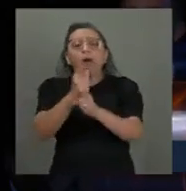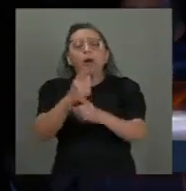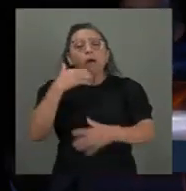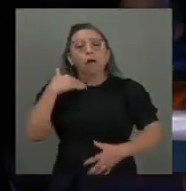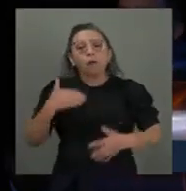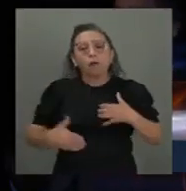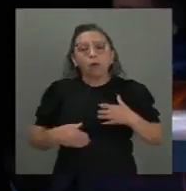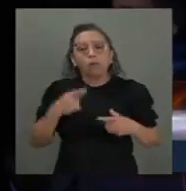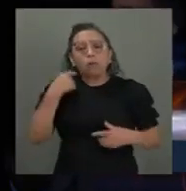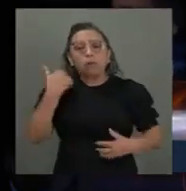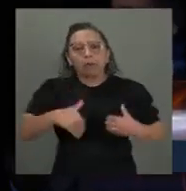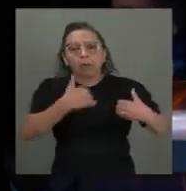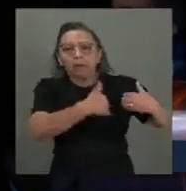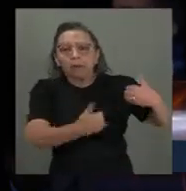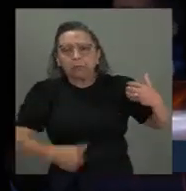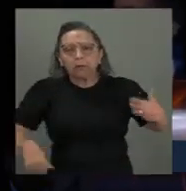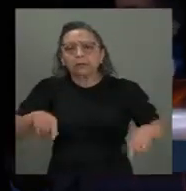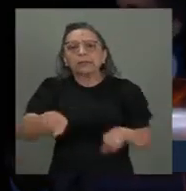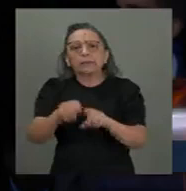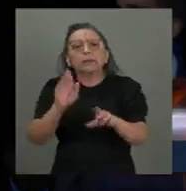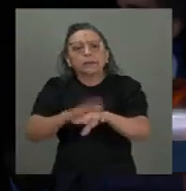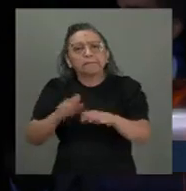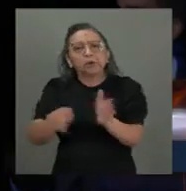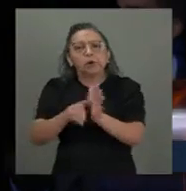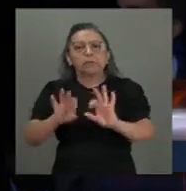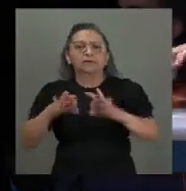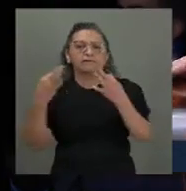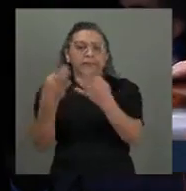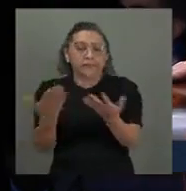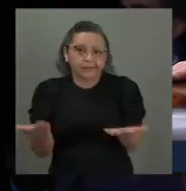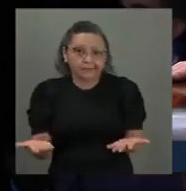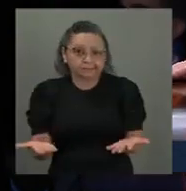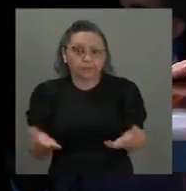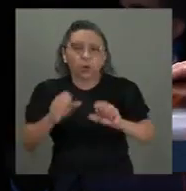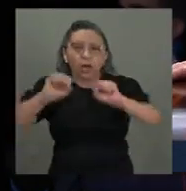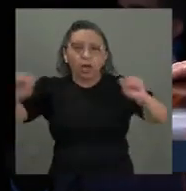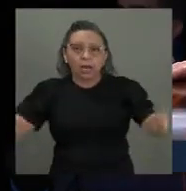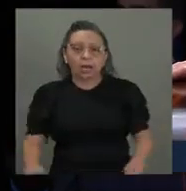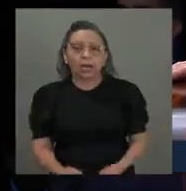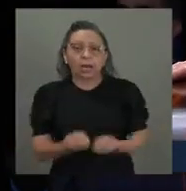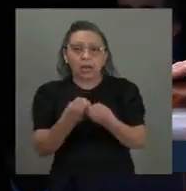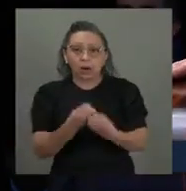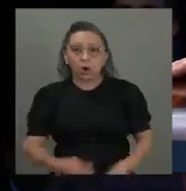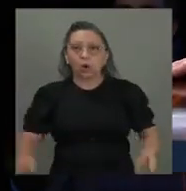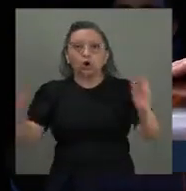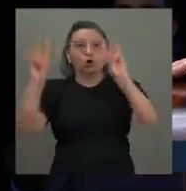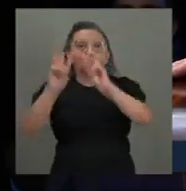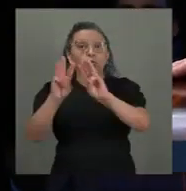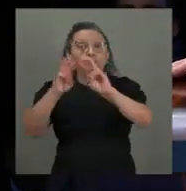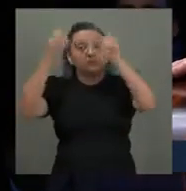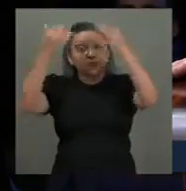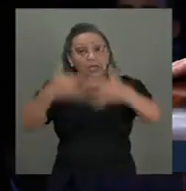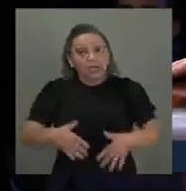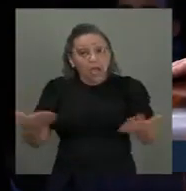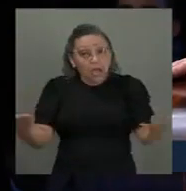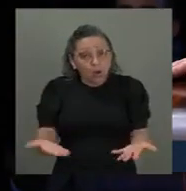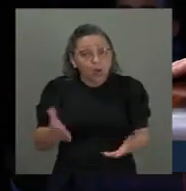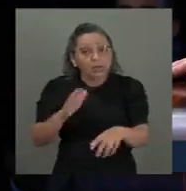mutilados dos seus familiares. A ONU relata que atualmente existem